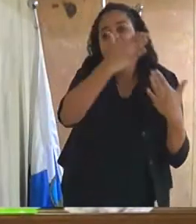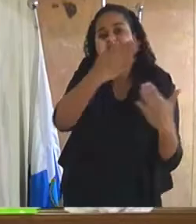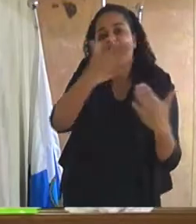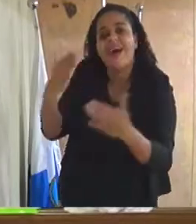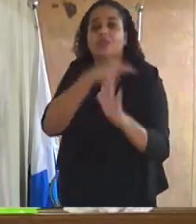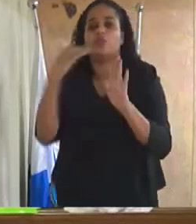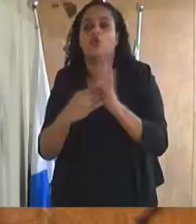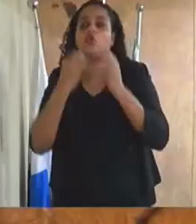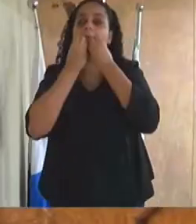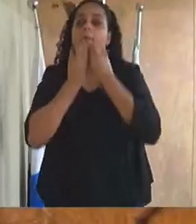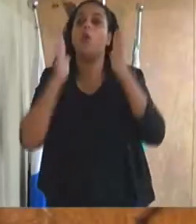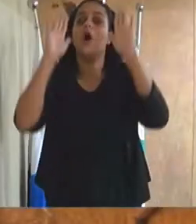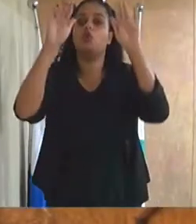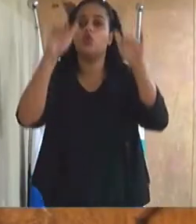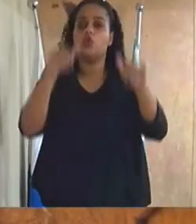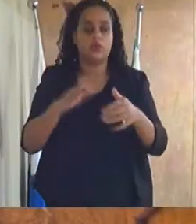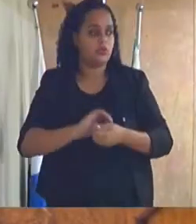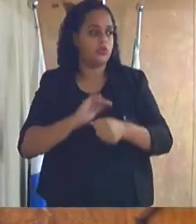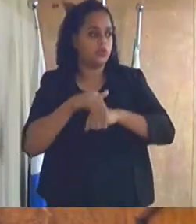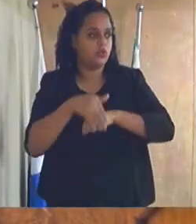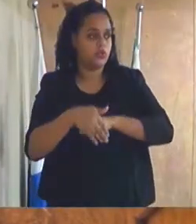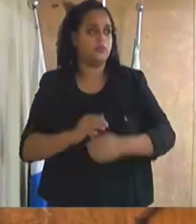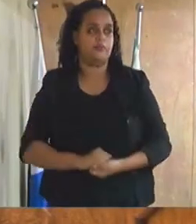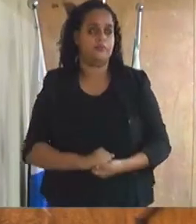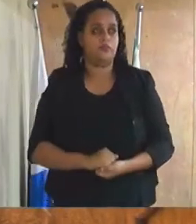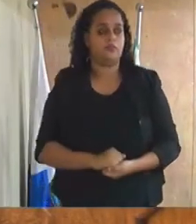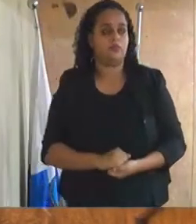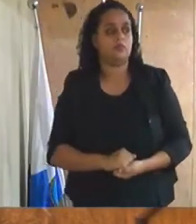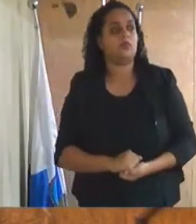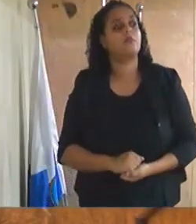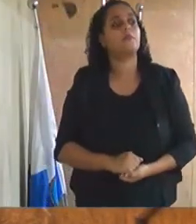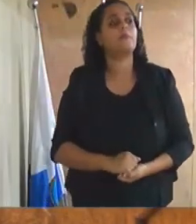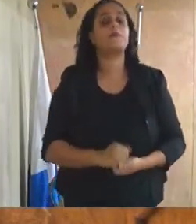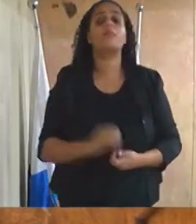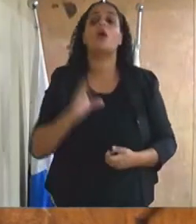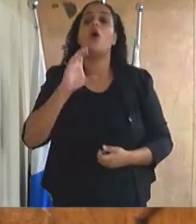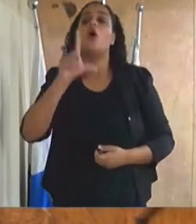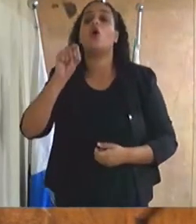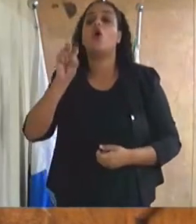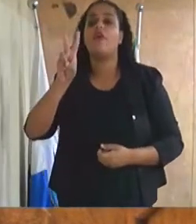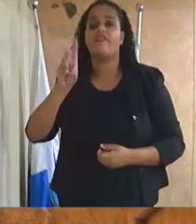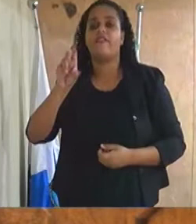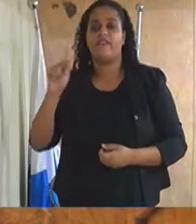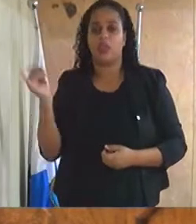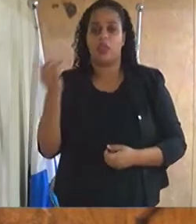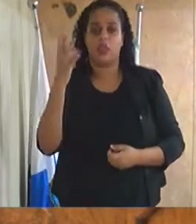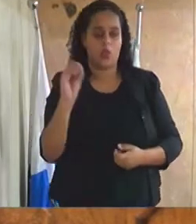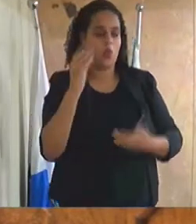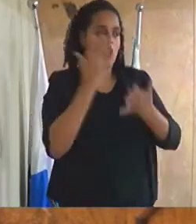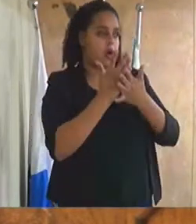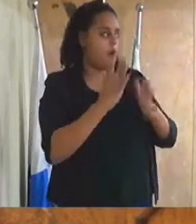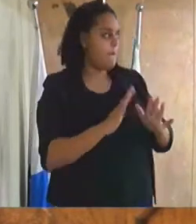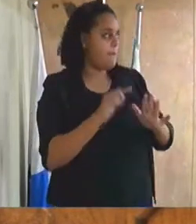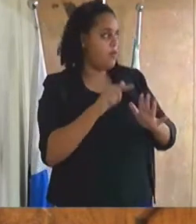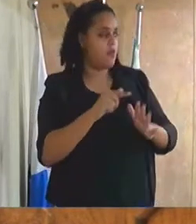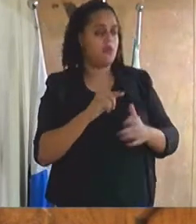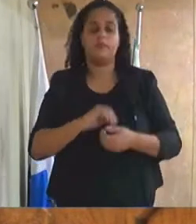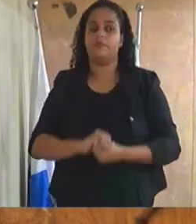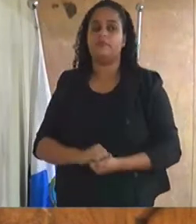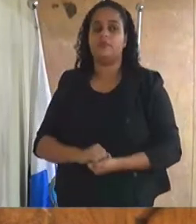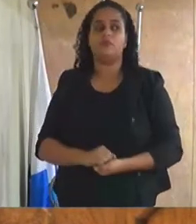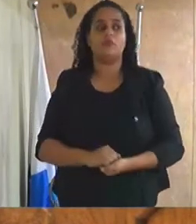obrigado vereador vereador clovinho abriu mão dos seus 10 minutos regimentais